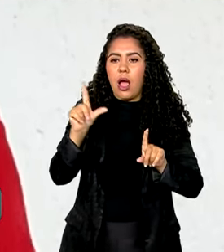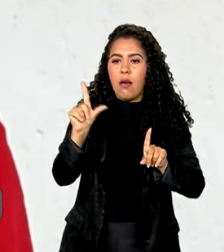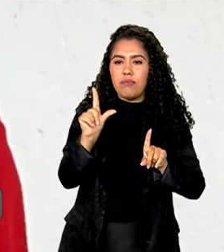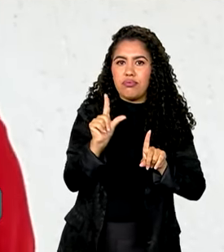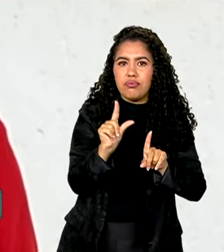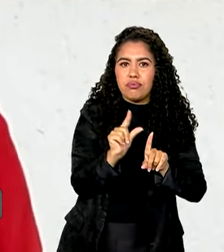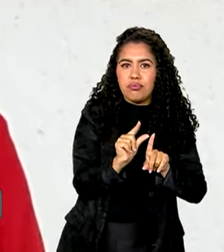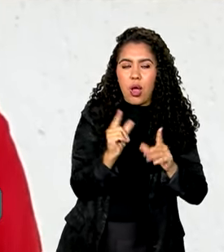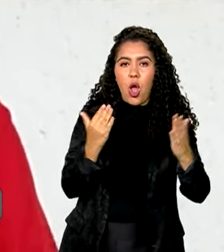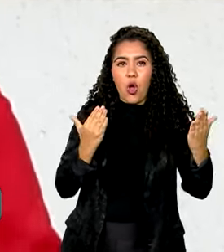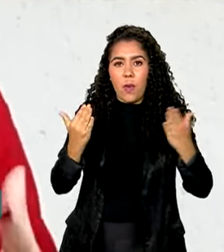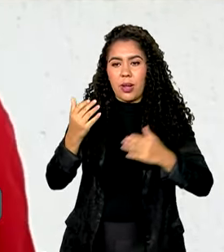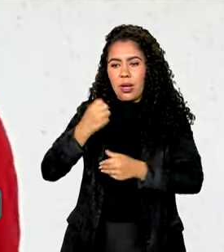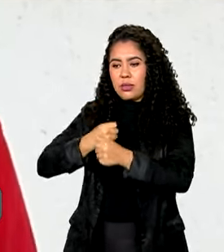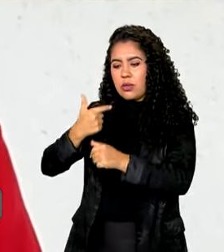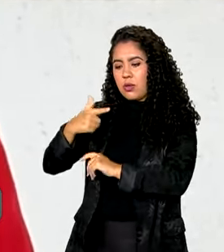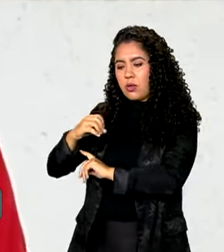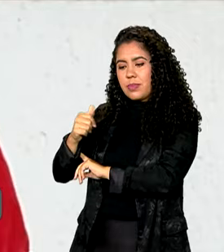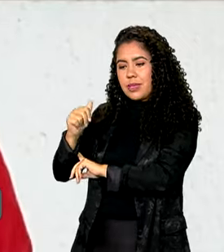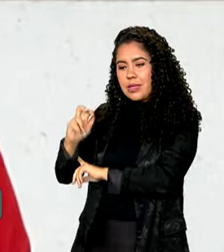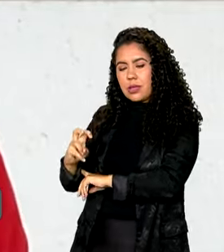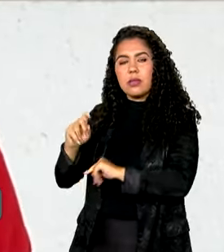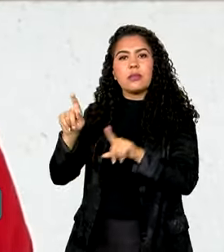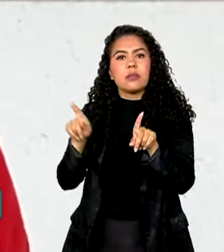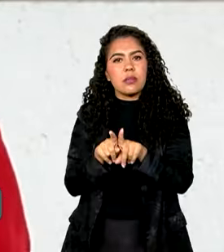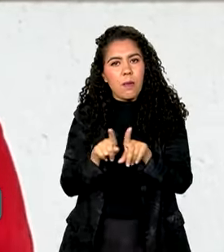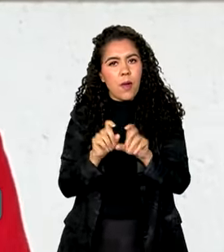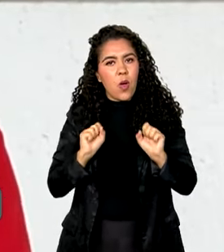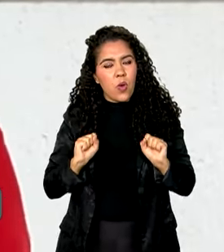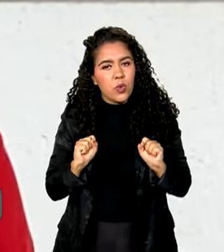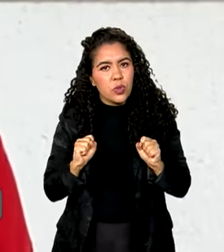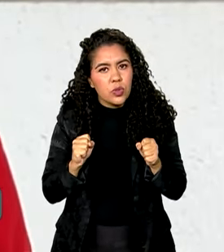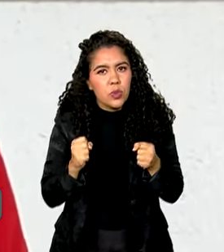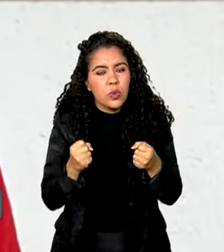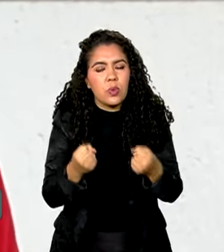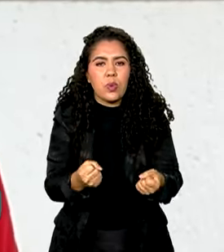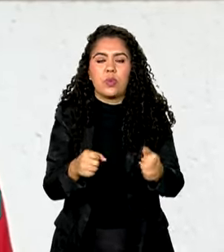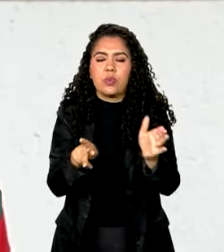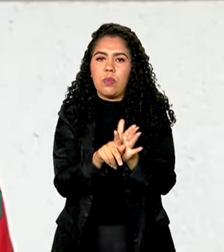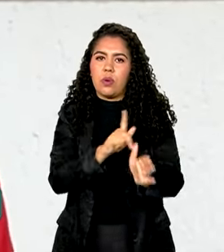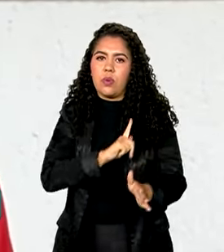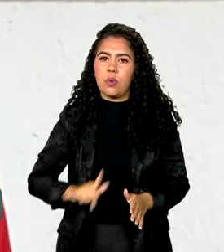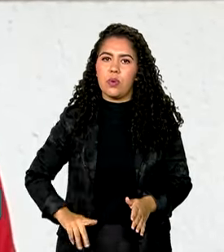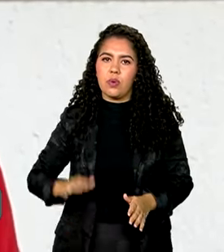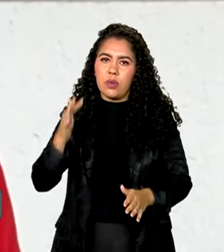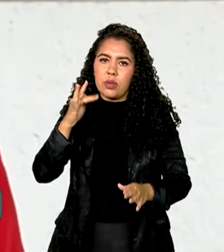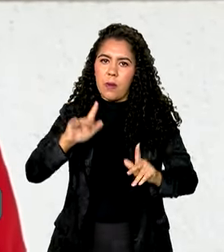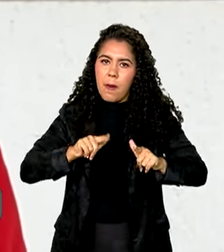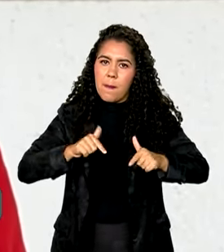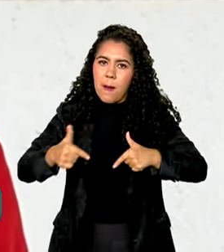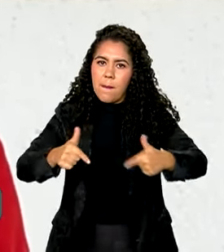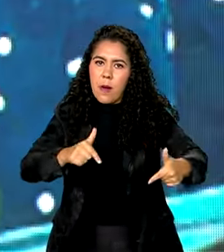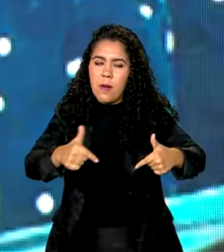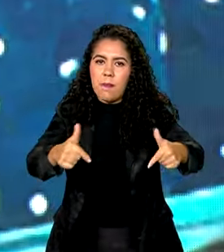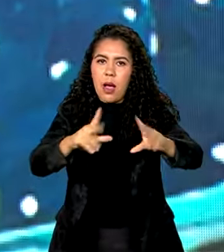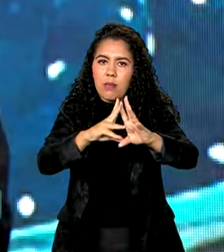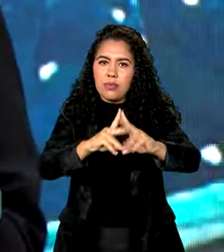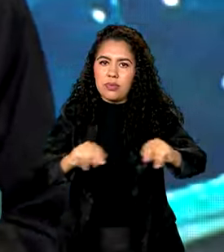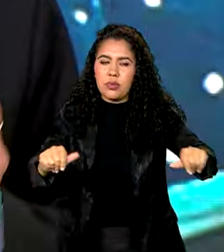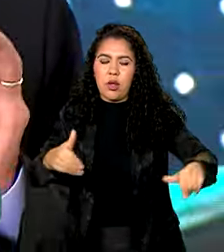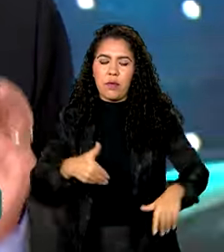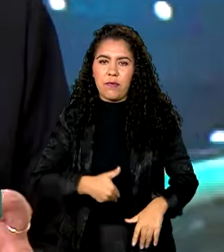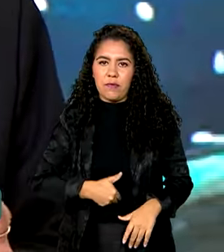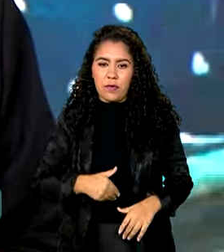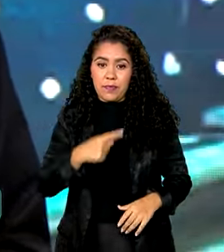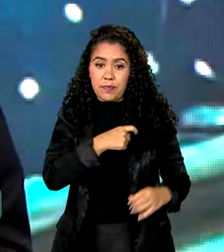também expressa o conjunto dos esforços do governo federal para combater a fome, que estão sintetizados no plano Brasil Sem Fome. Eu quero